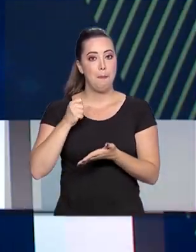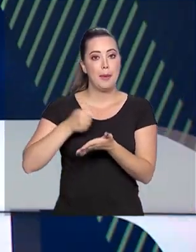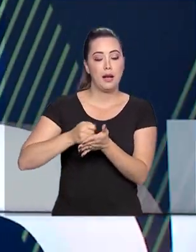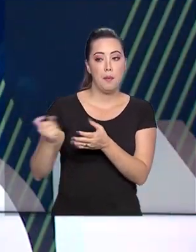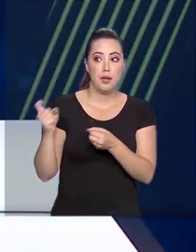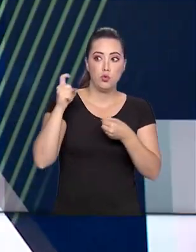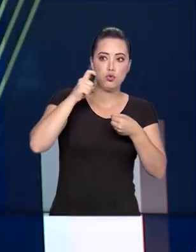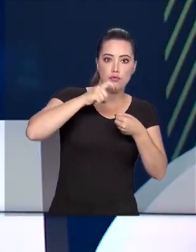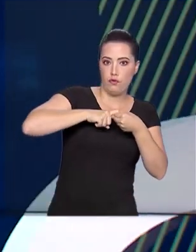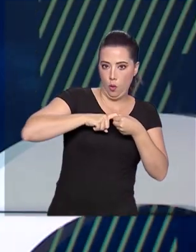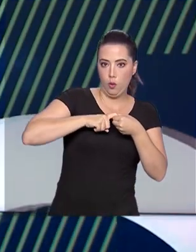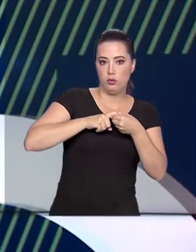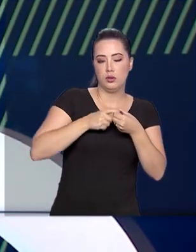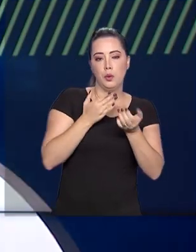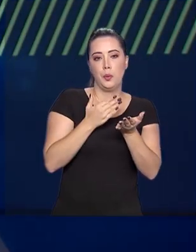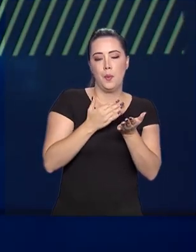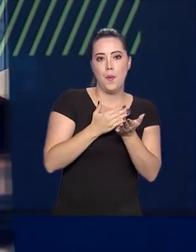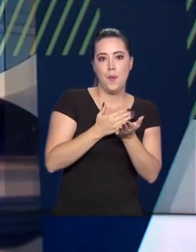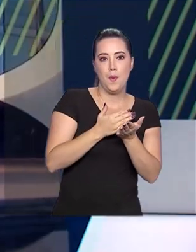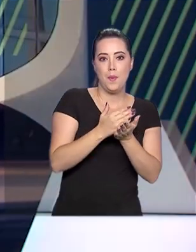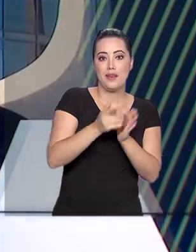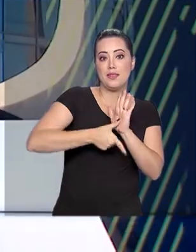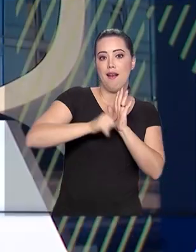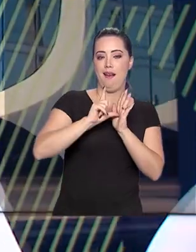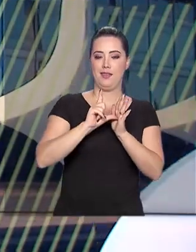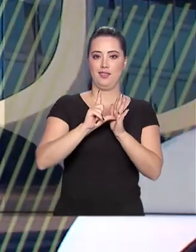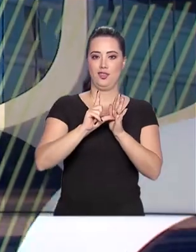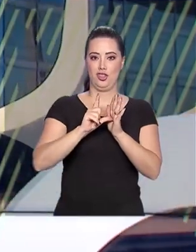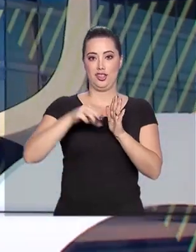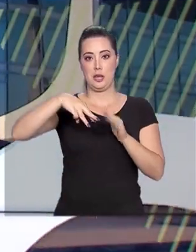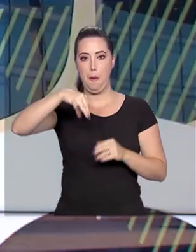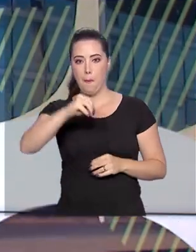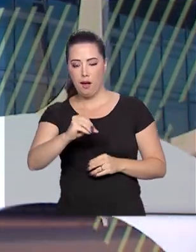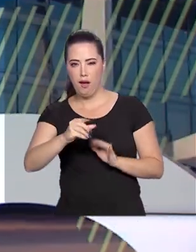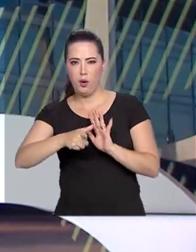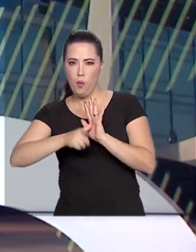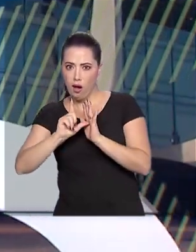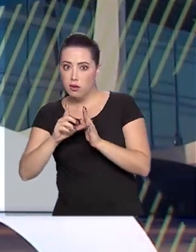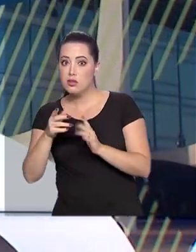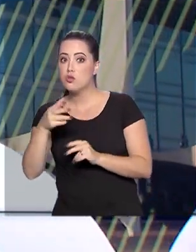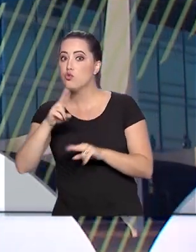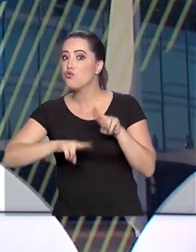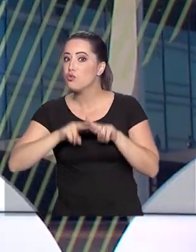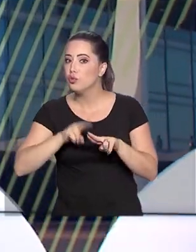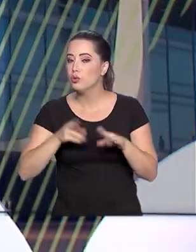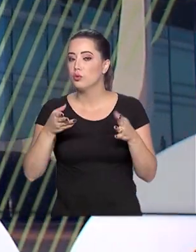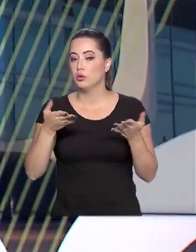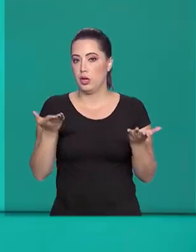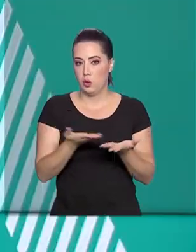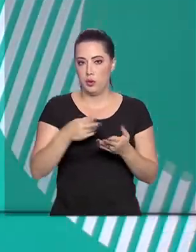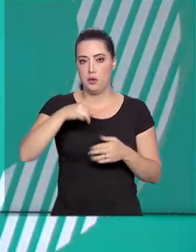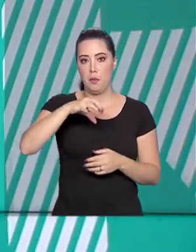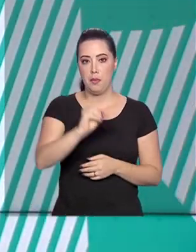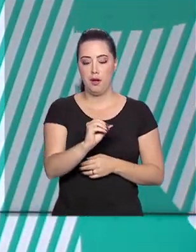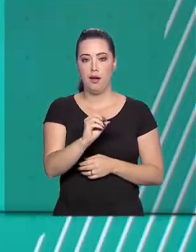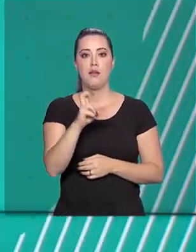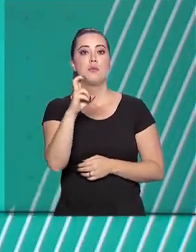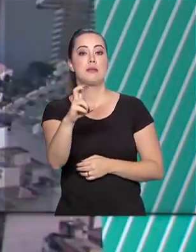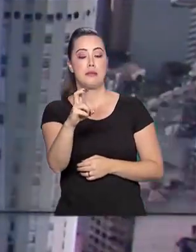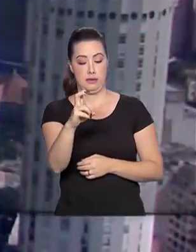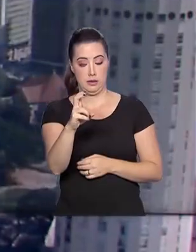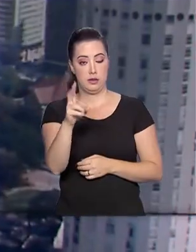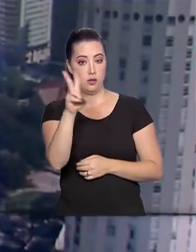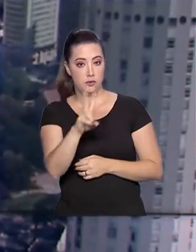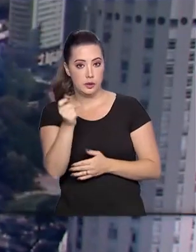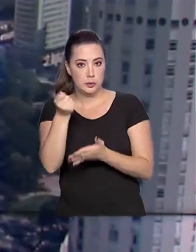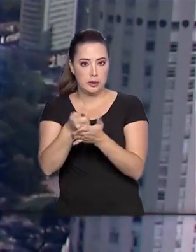do pagamento das restituições vai ser antecipado de junho para maio. E agora será feito em cinco lotes, não mais em sete.